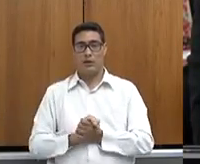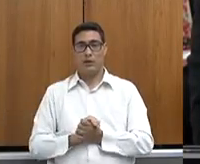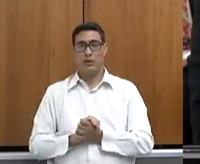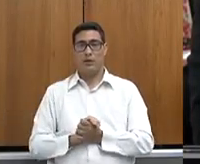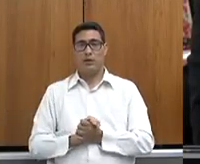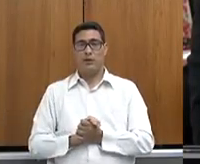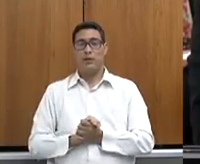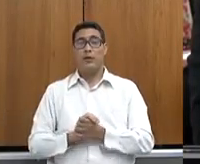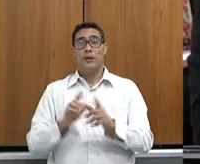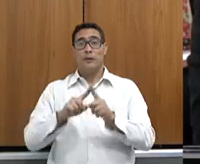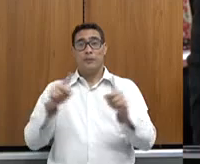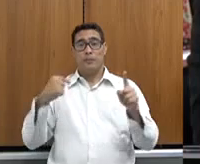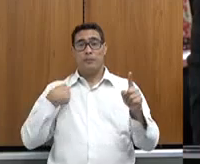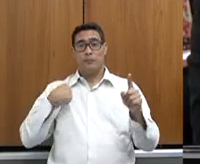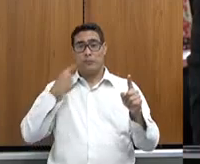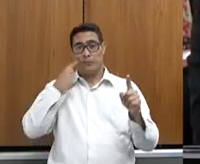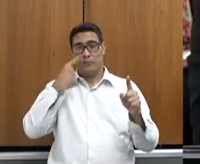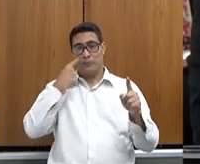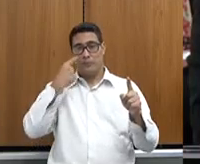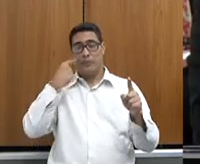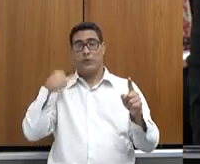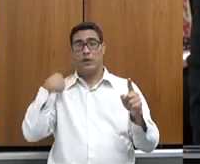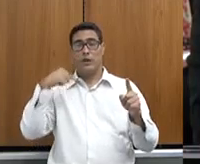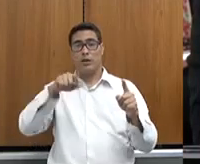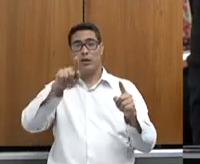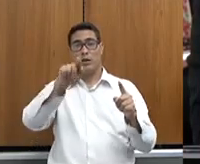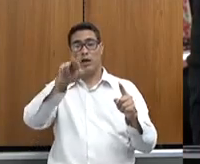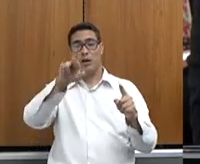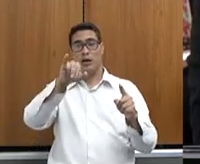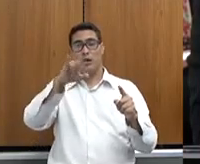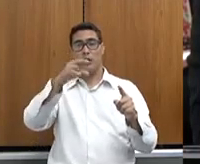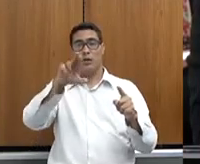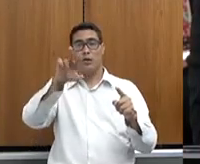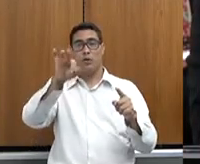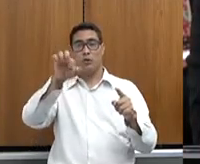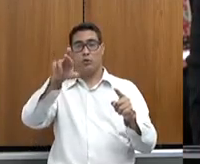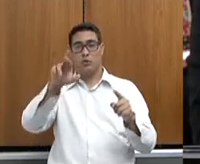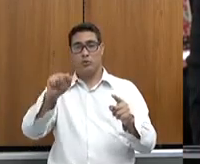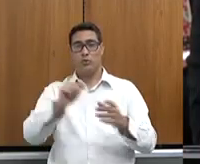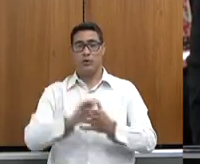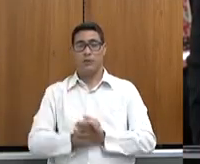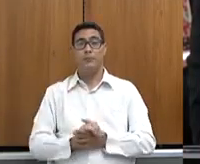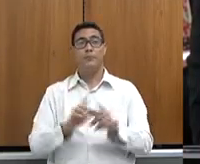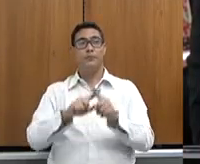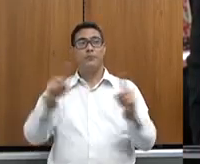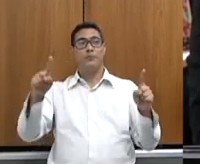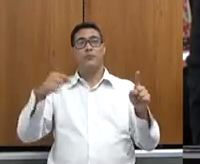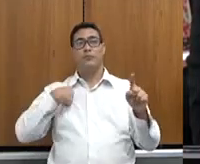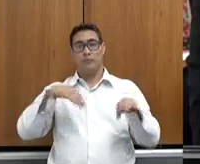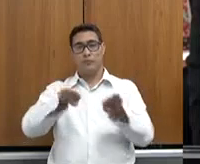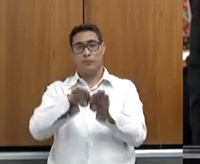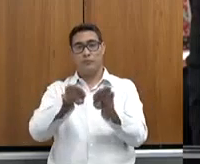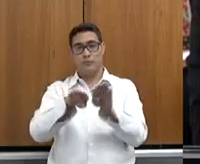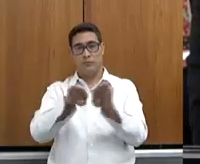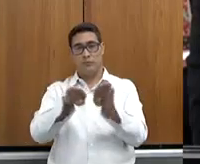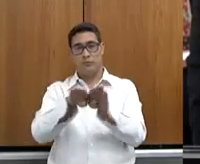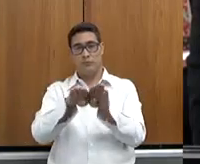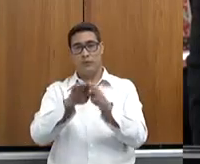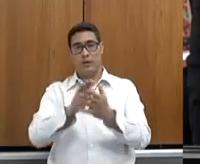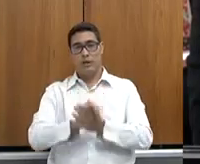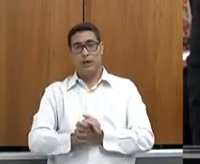dos produtos e a gente ter aí uma agricultura com menos percalços. Em execução de recursos de CPP,